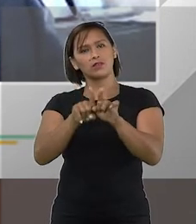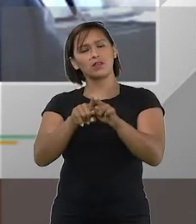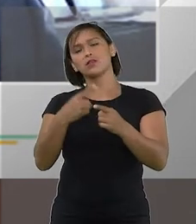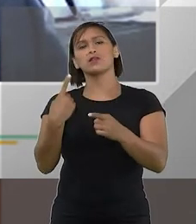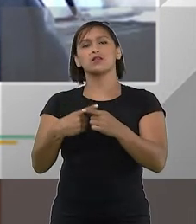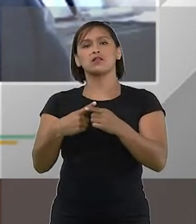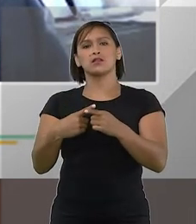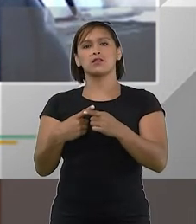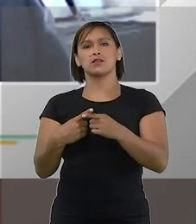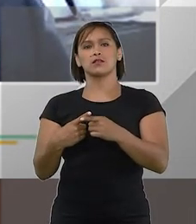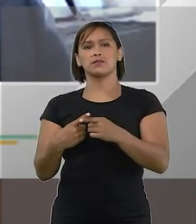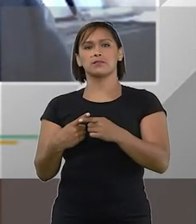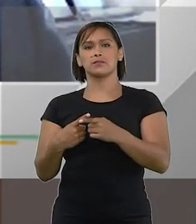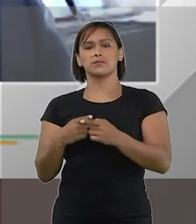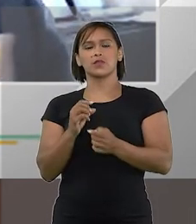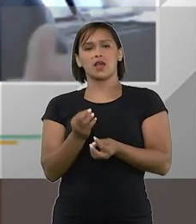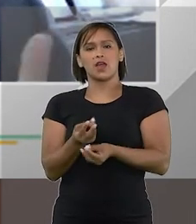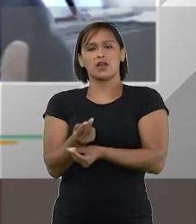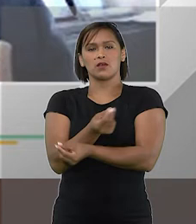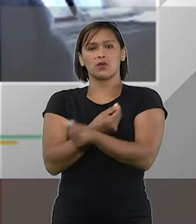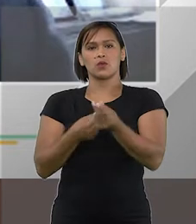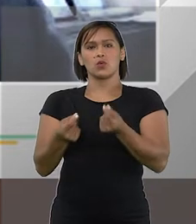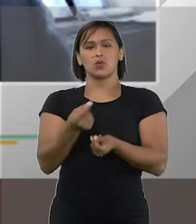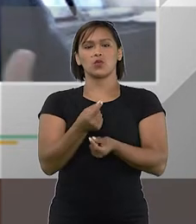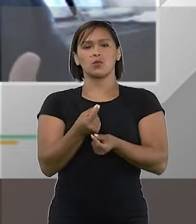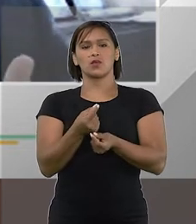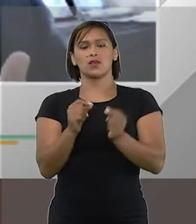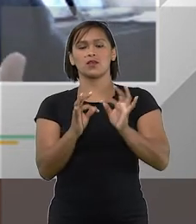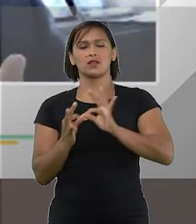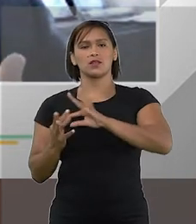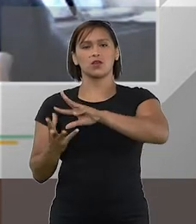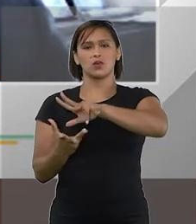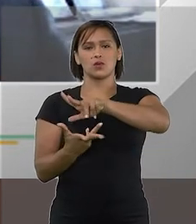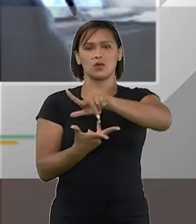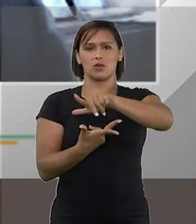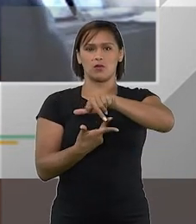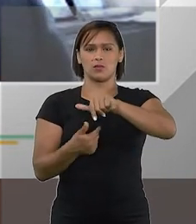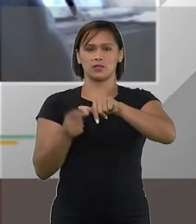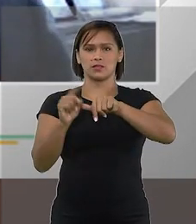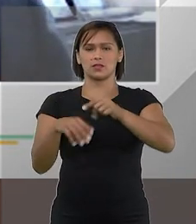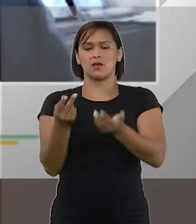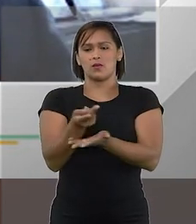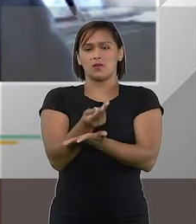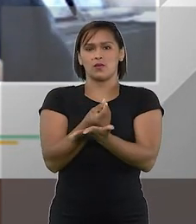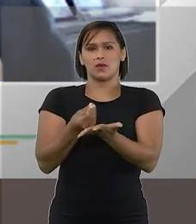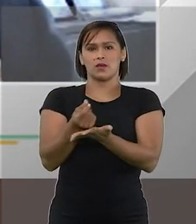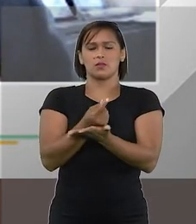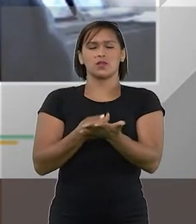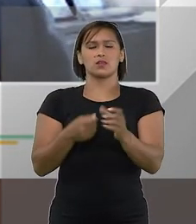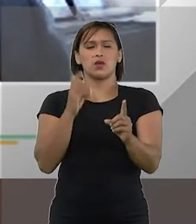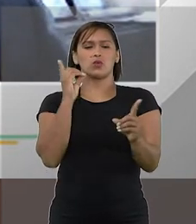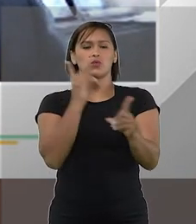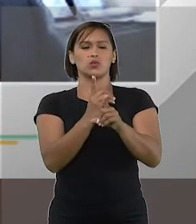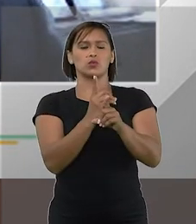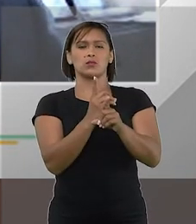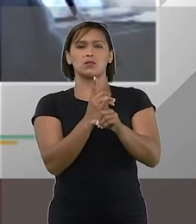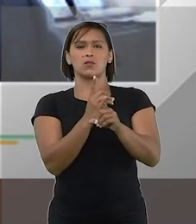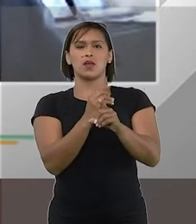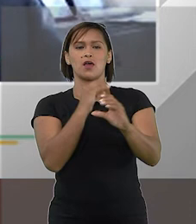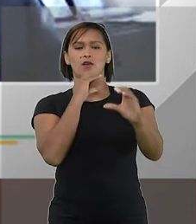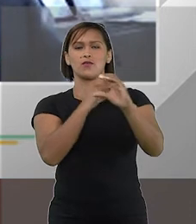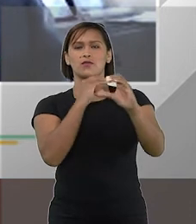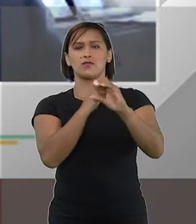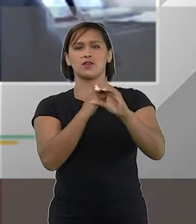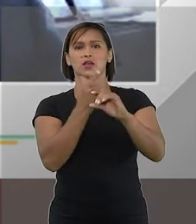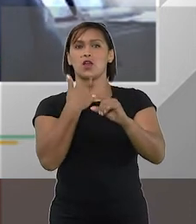o fato de que a nossa economia ela é globalizada o capital não encontra mais fronteiras